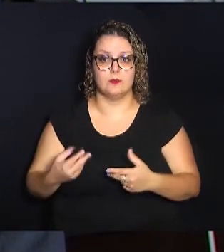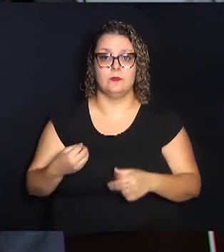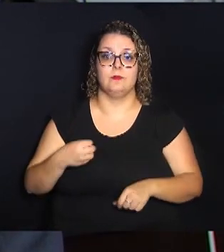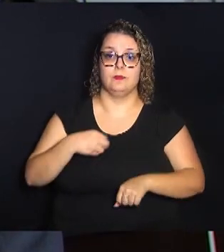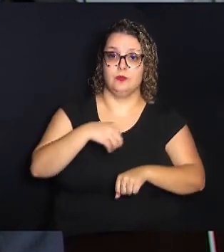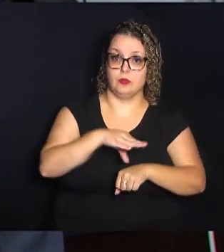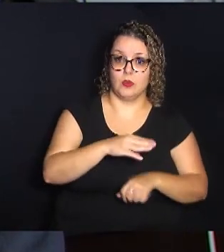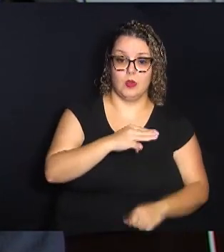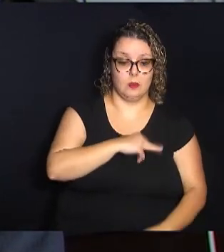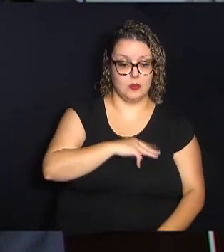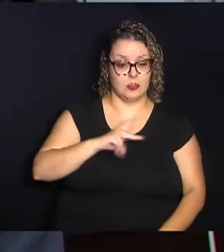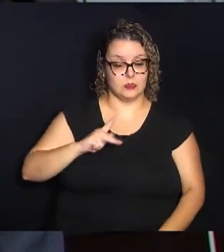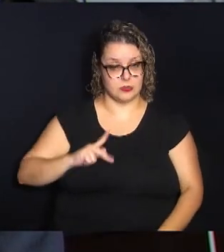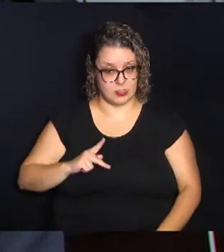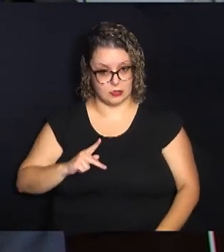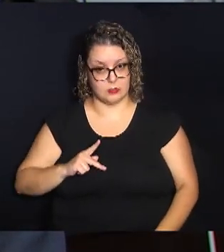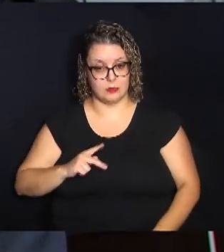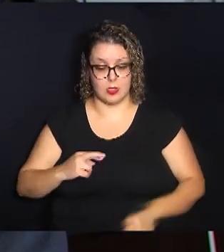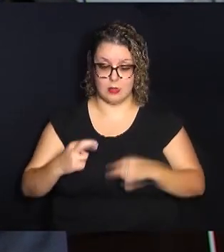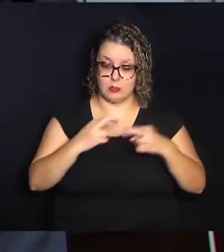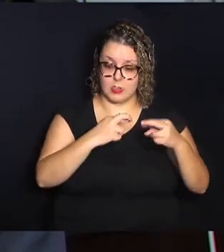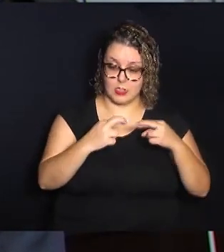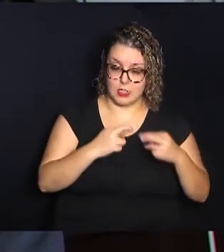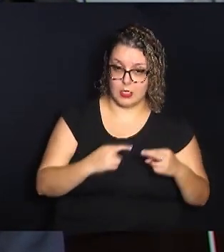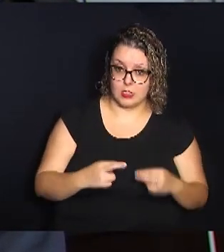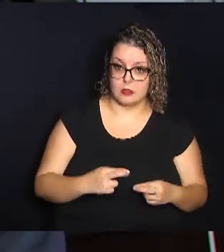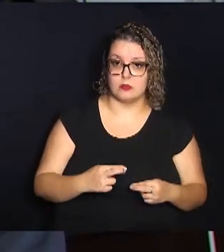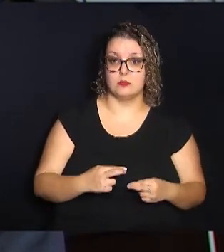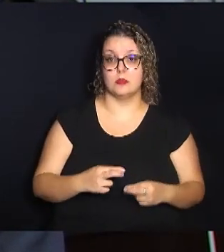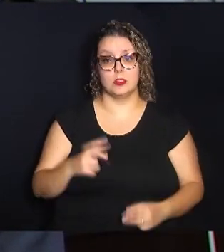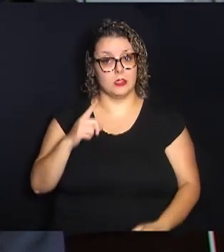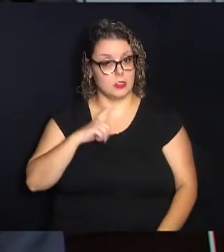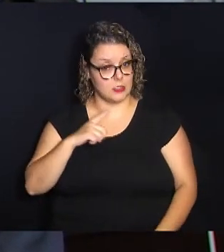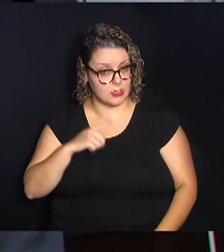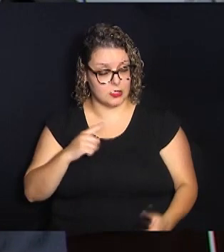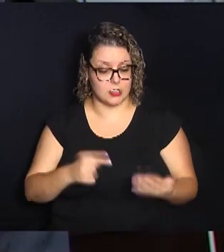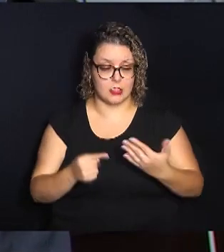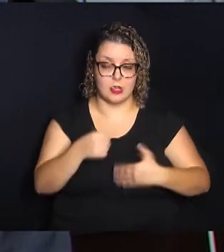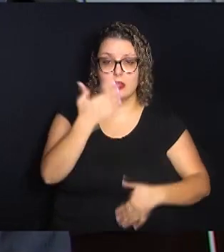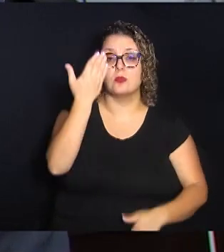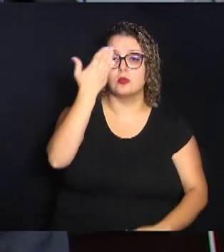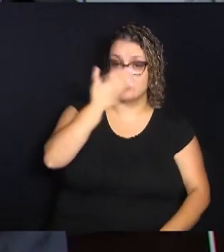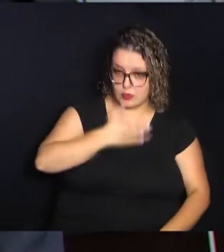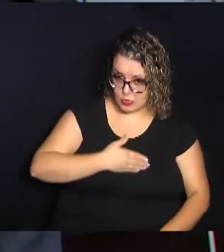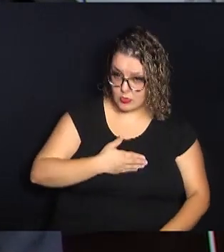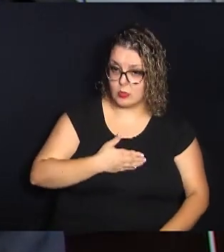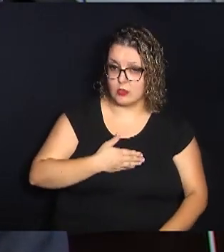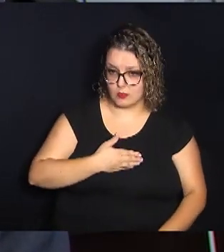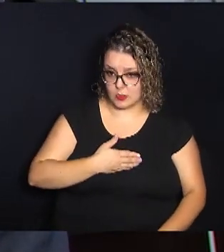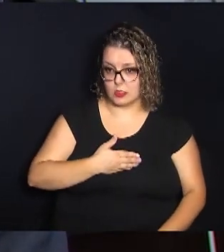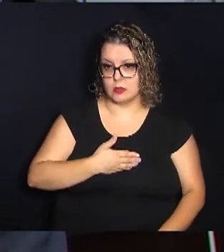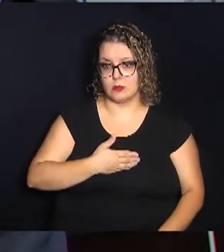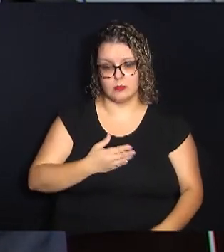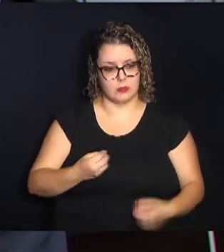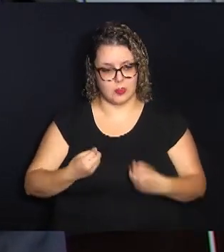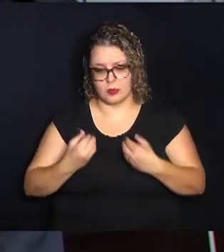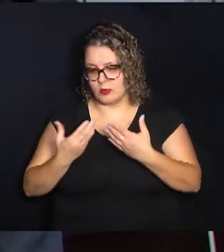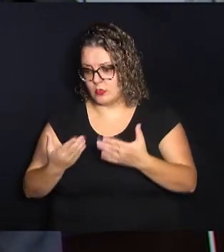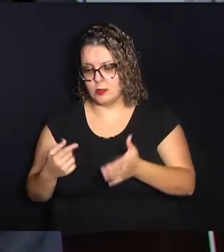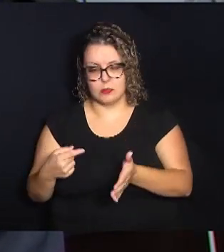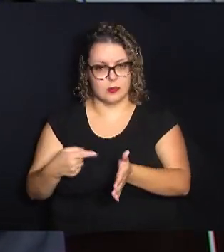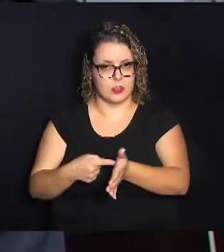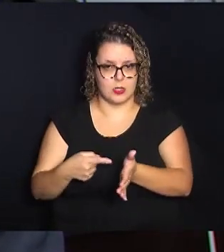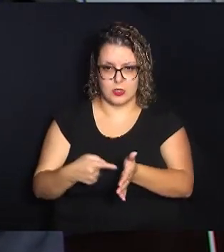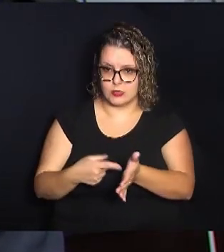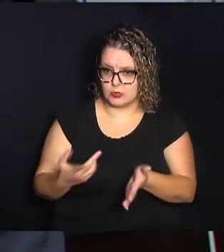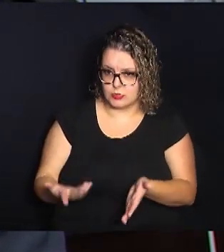Ministério Público para análise e em havendo elementos aí, seja por oferecimento de uma denúncia